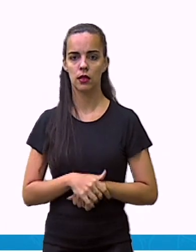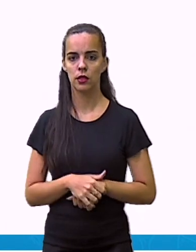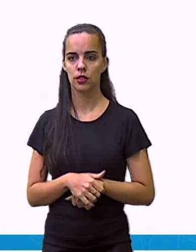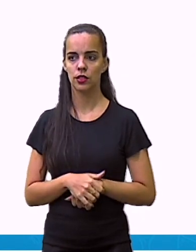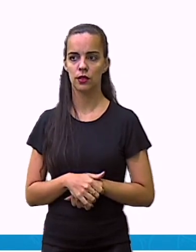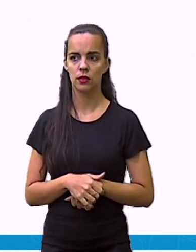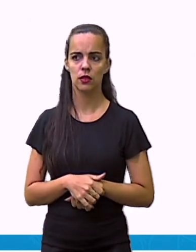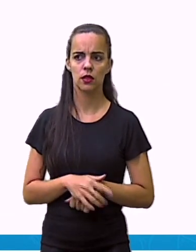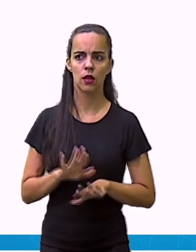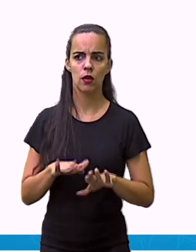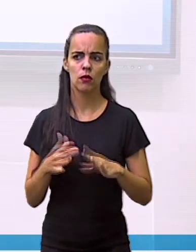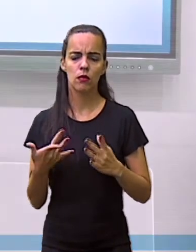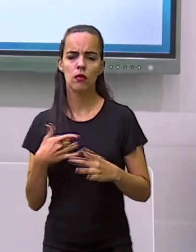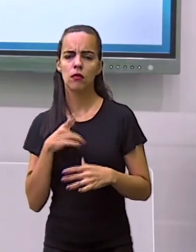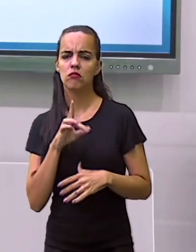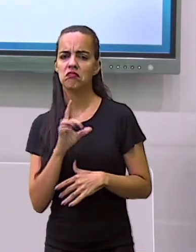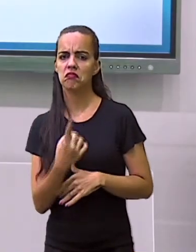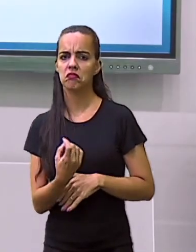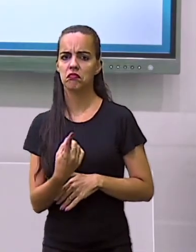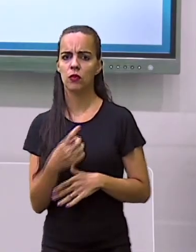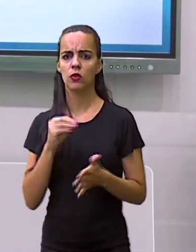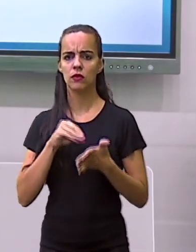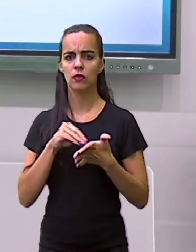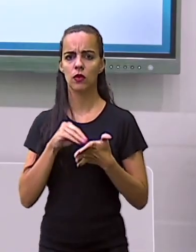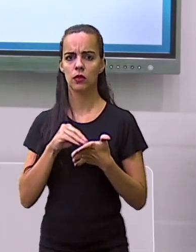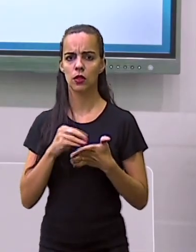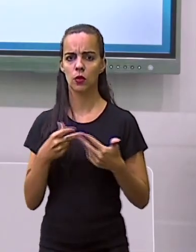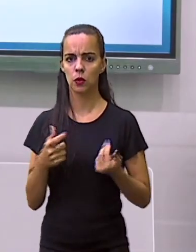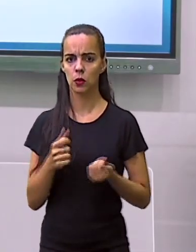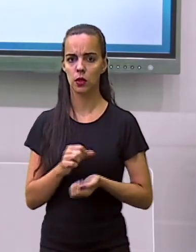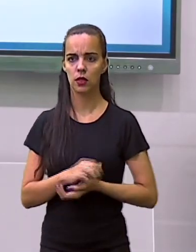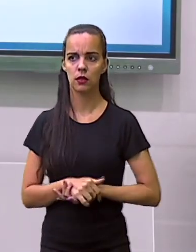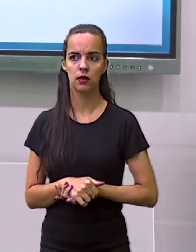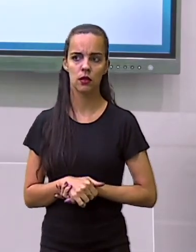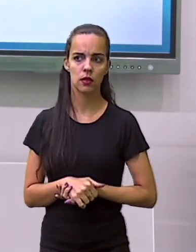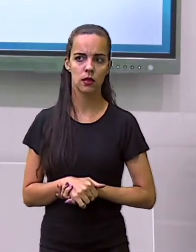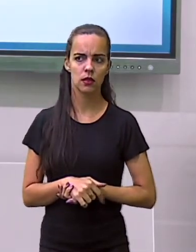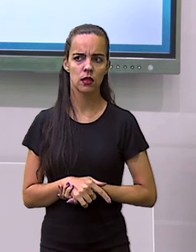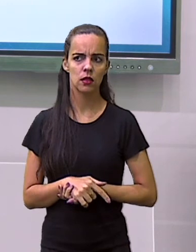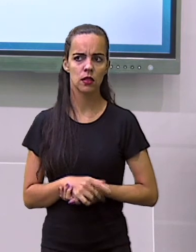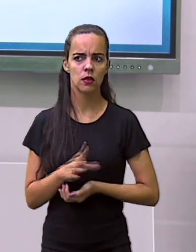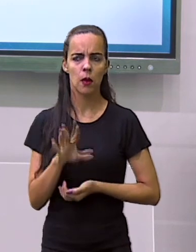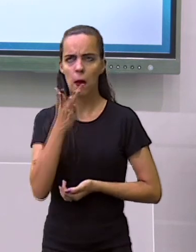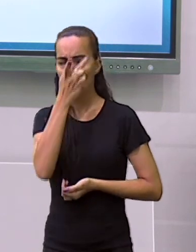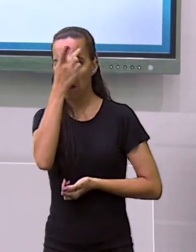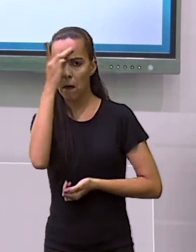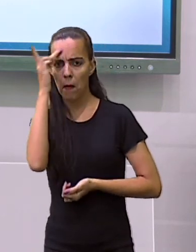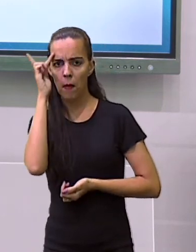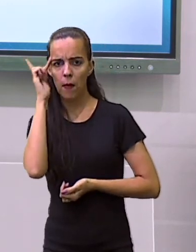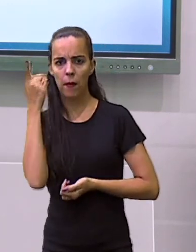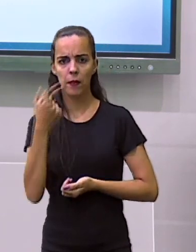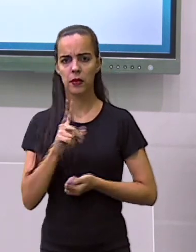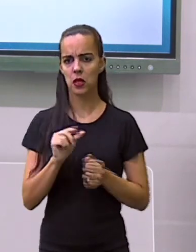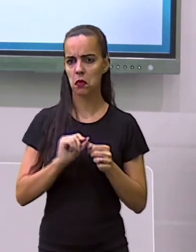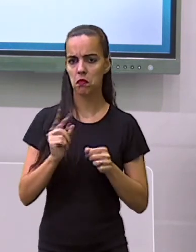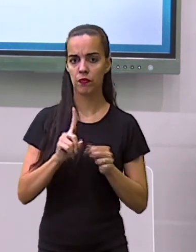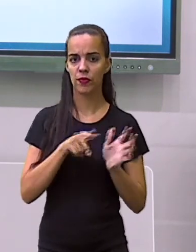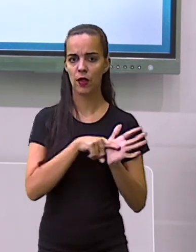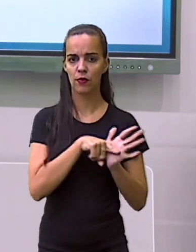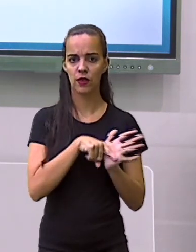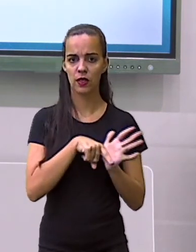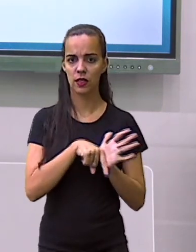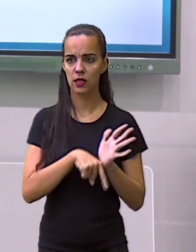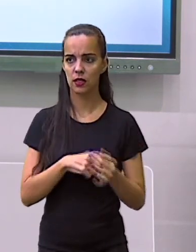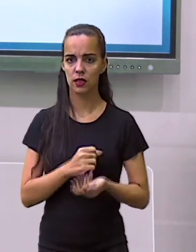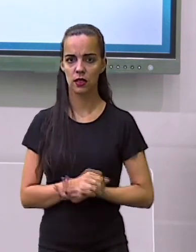importantíssima. Quem sabe me dizer? Conseguiram lembrar? Uma pessoa que não fez essa pesquisa, que